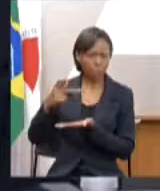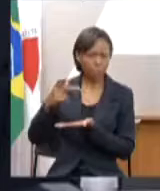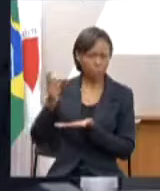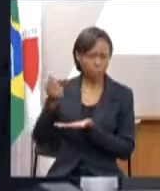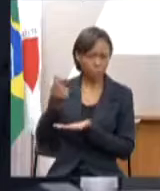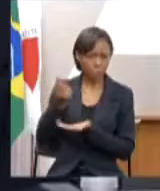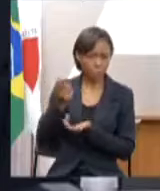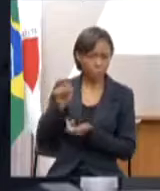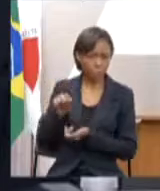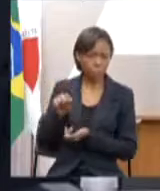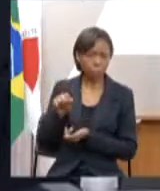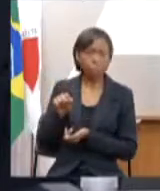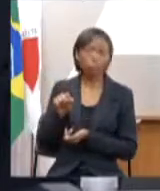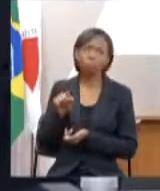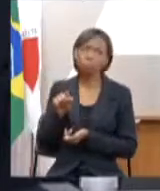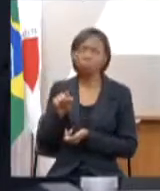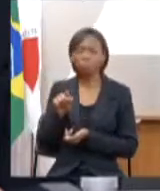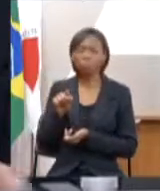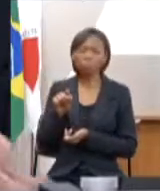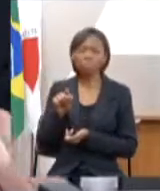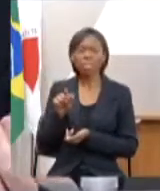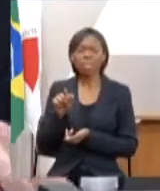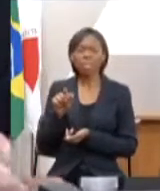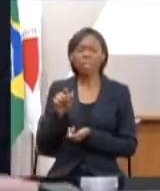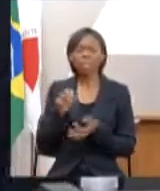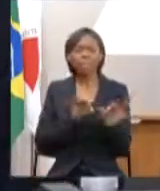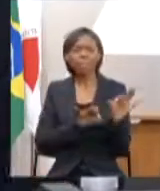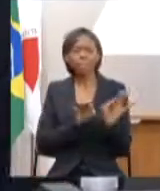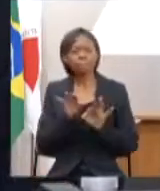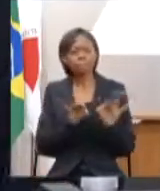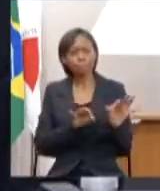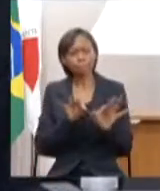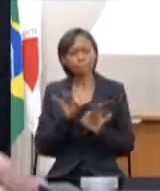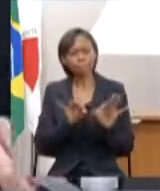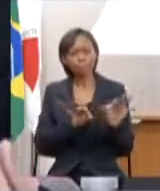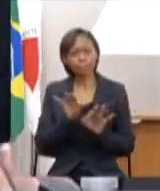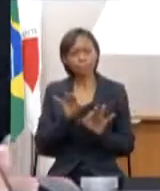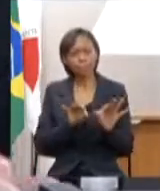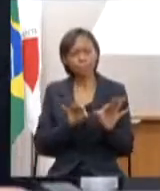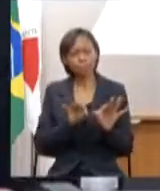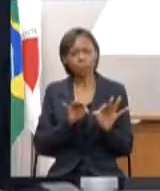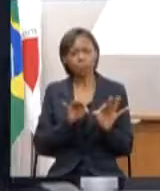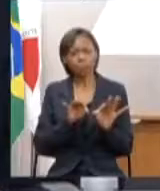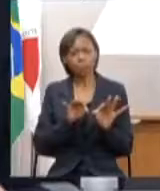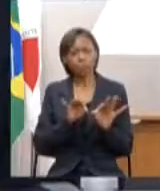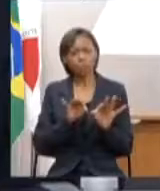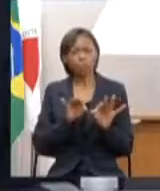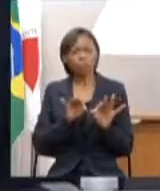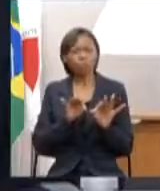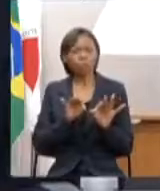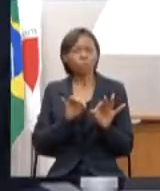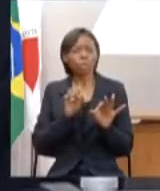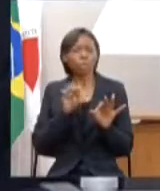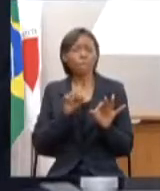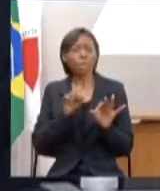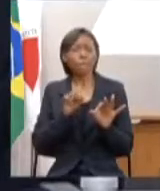recebido ainda os projetos seriam definidos com participação